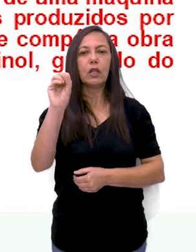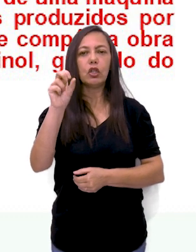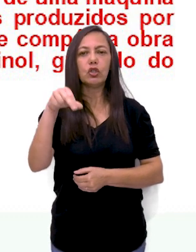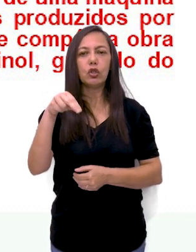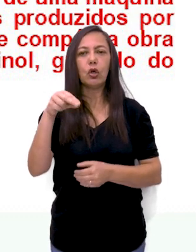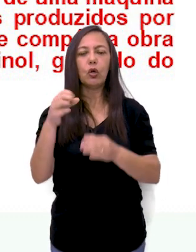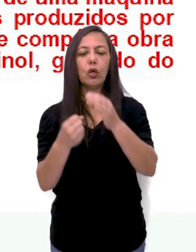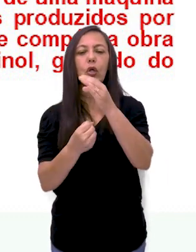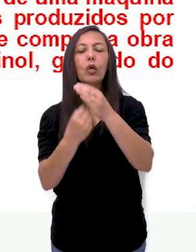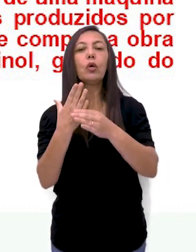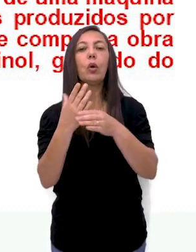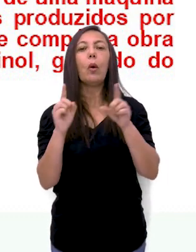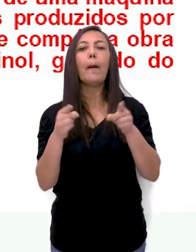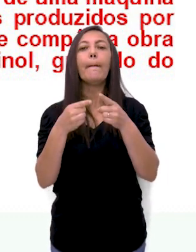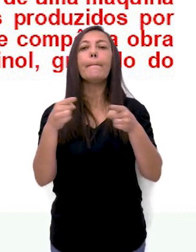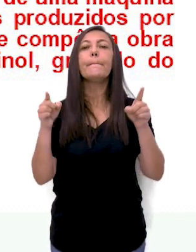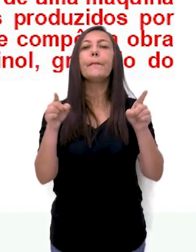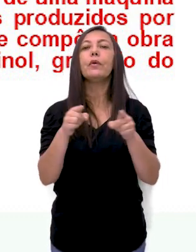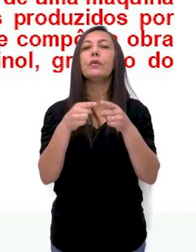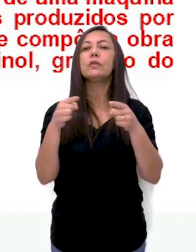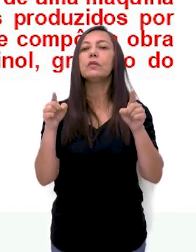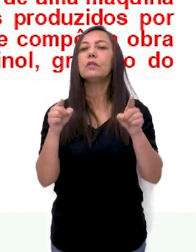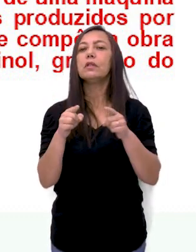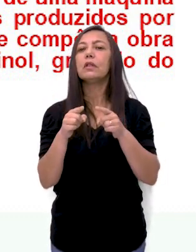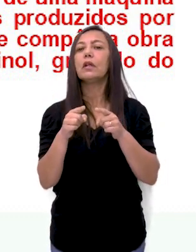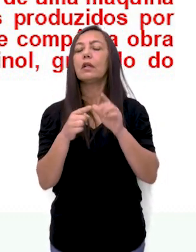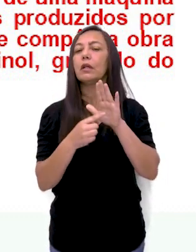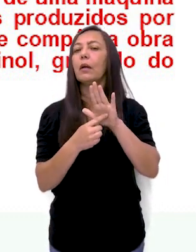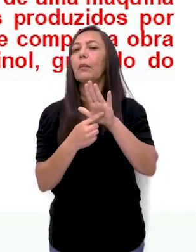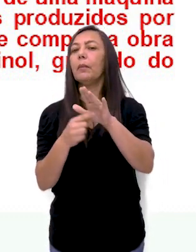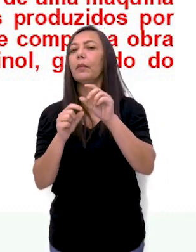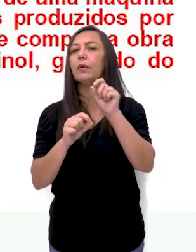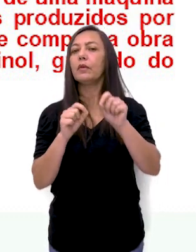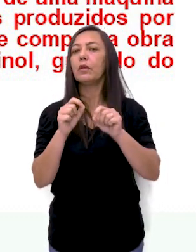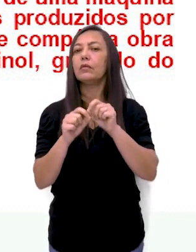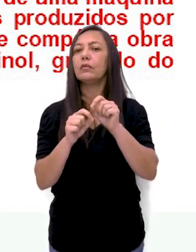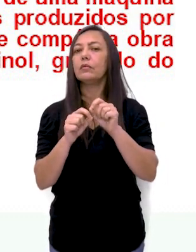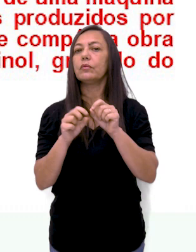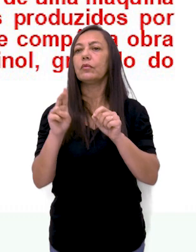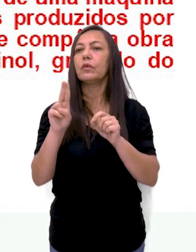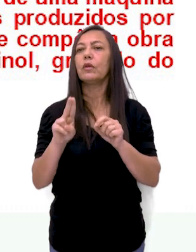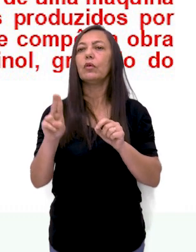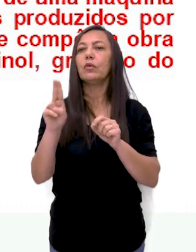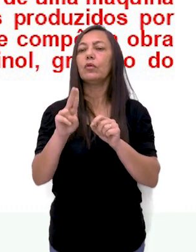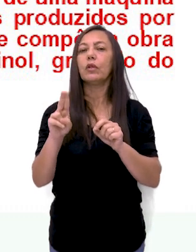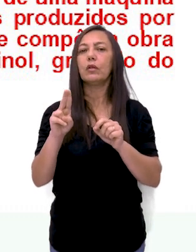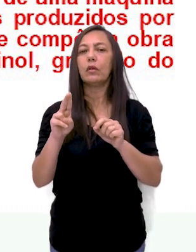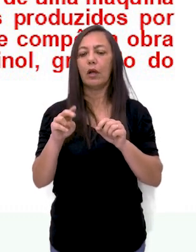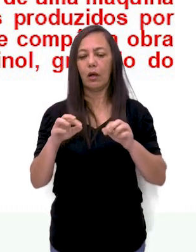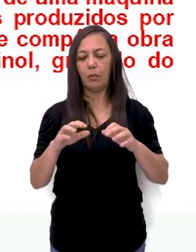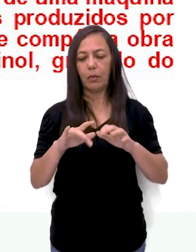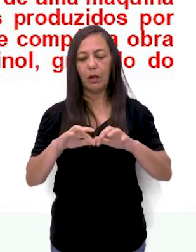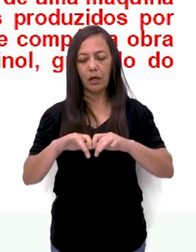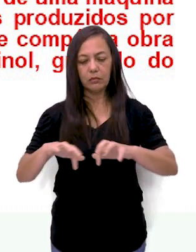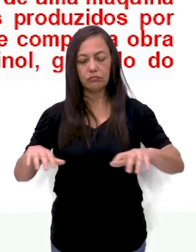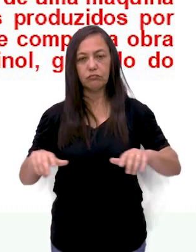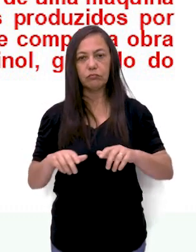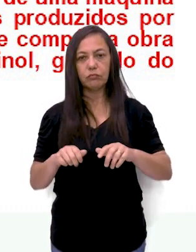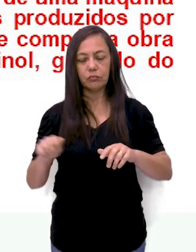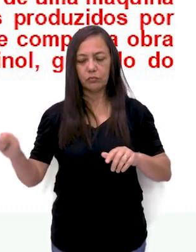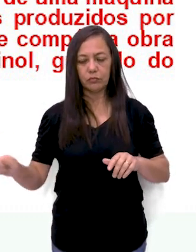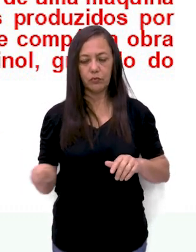peça musical cuja execução requer a utilização de uma máquina de escrever, além